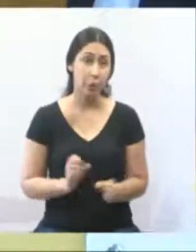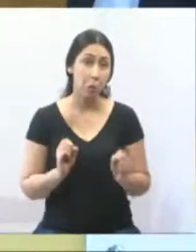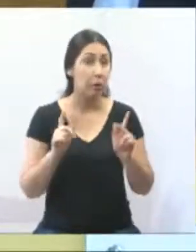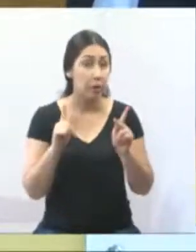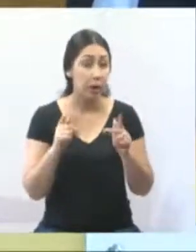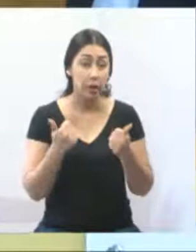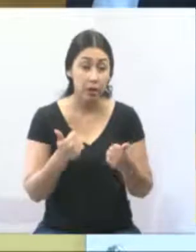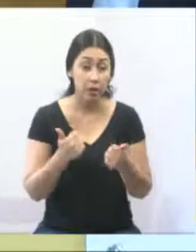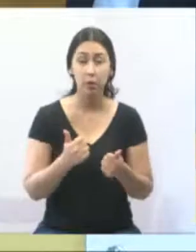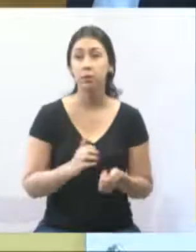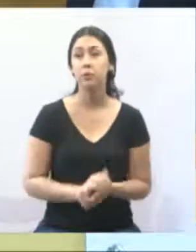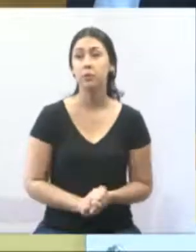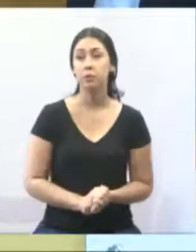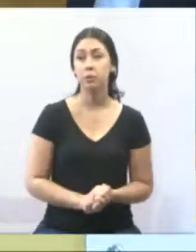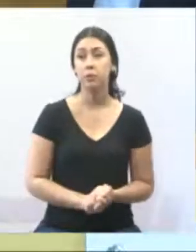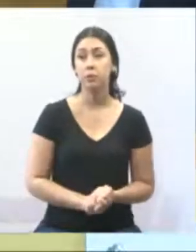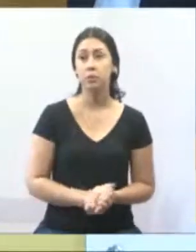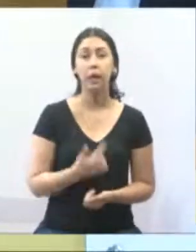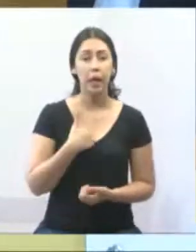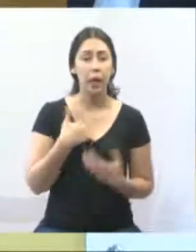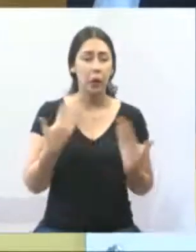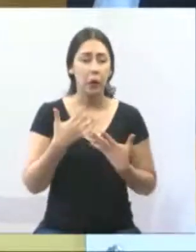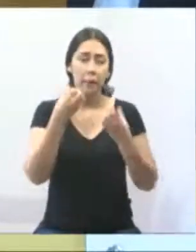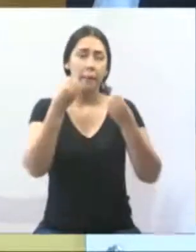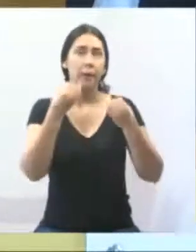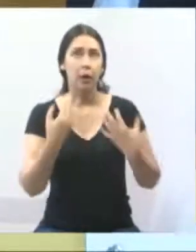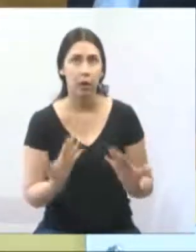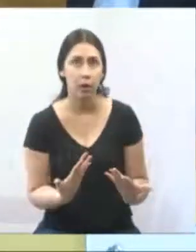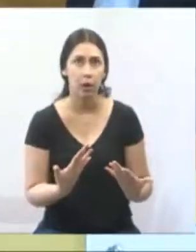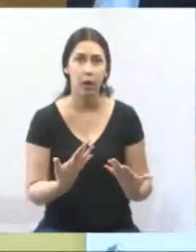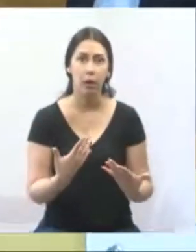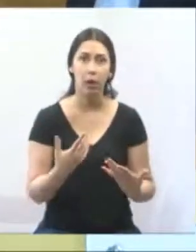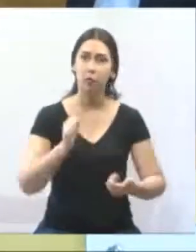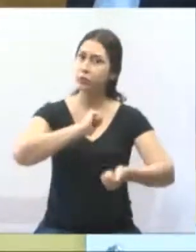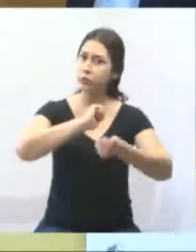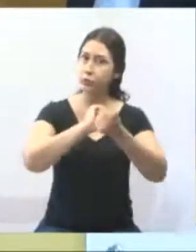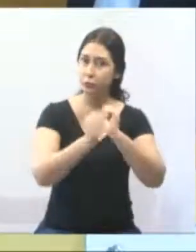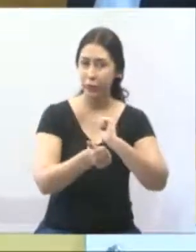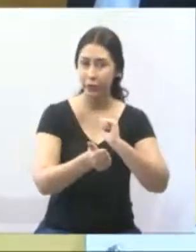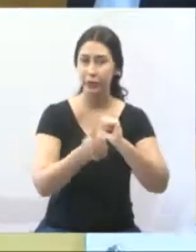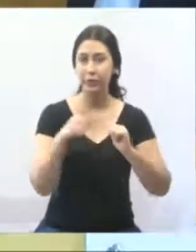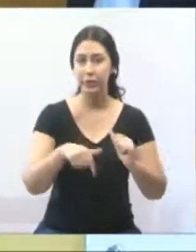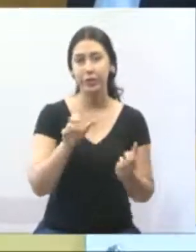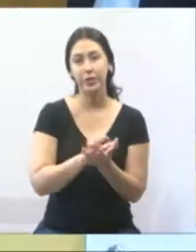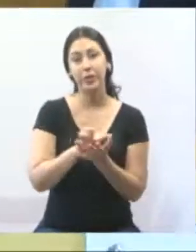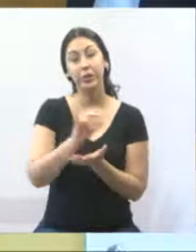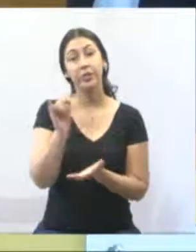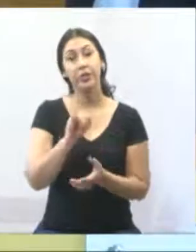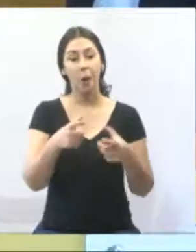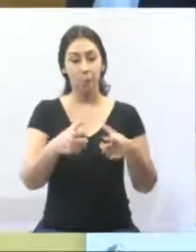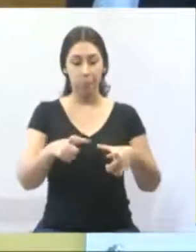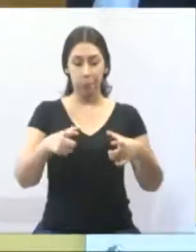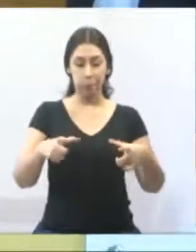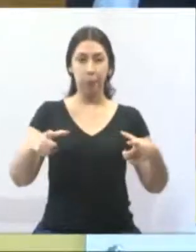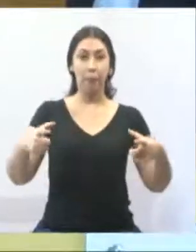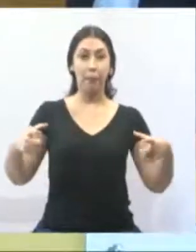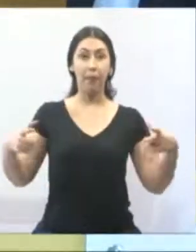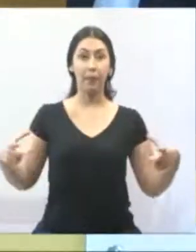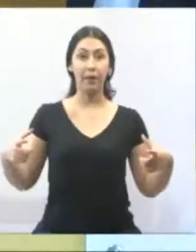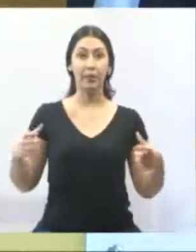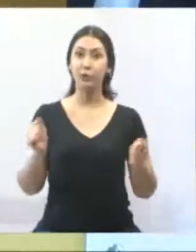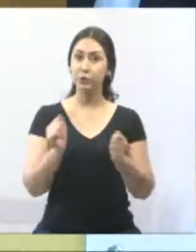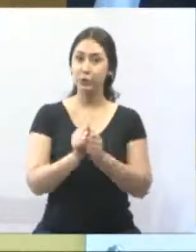Então fica aqui o meu desabafo quanto ao esporte nosso, Jacareí, que tem crescido junto com a